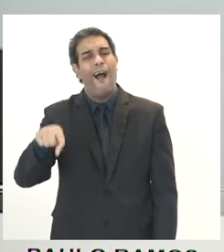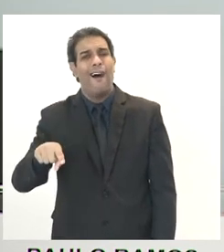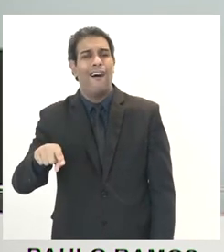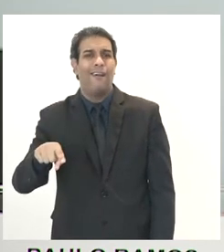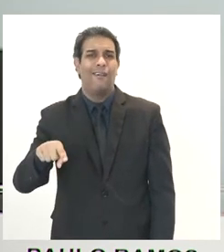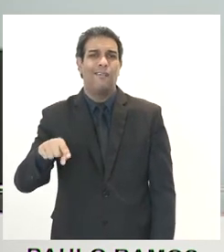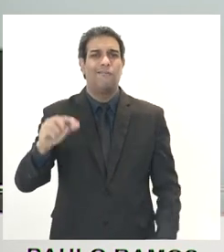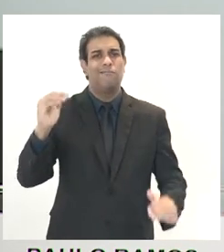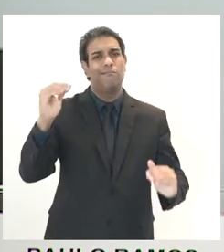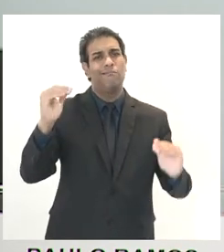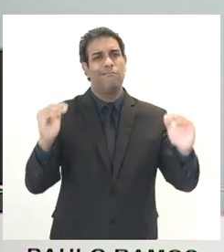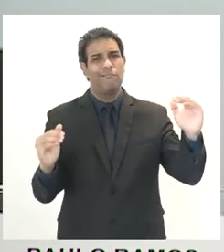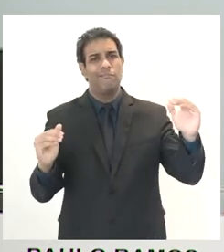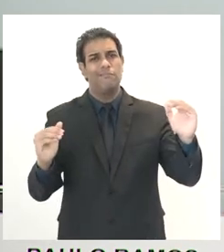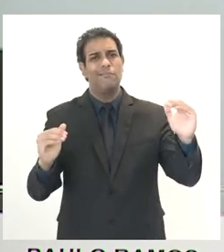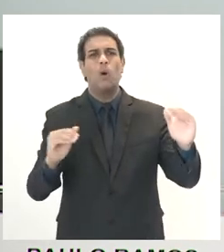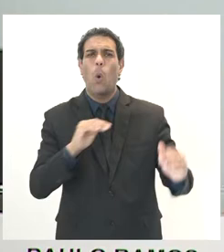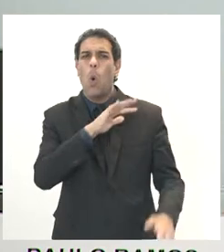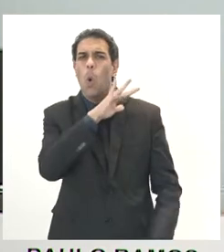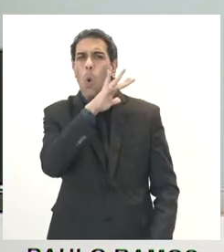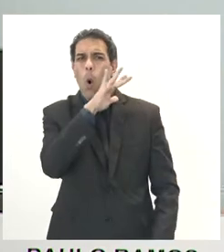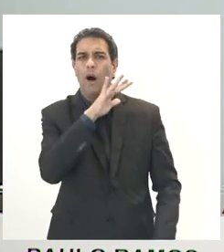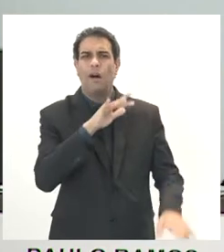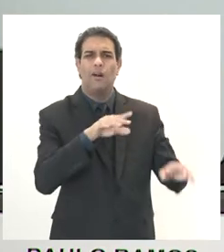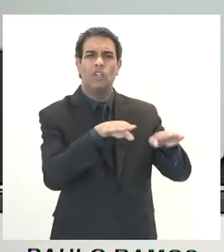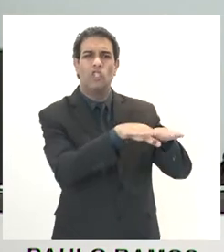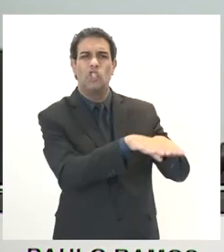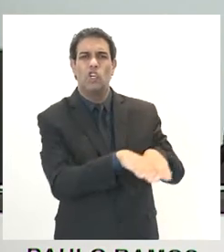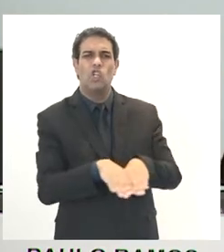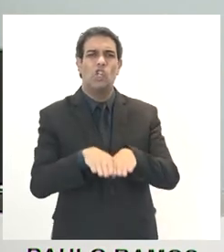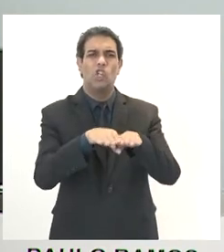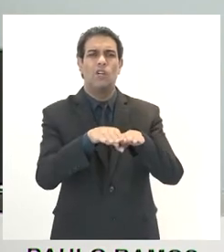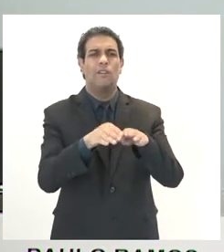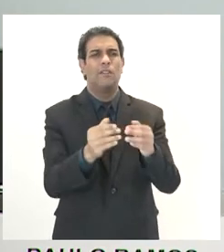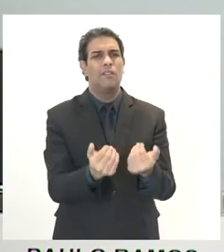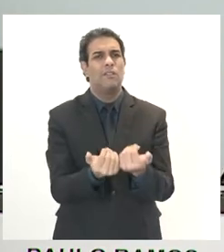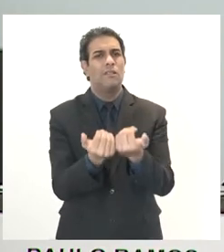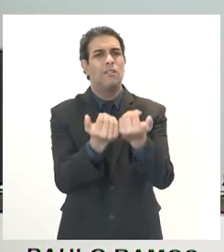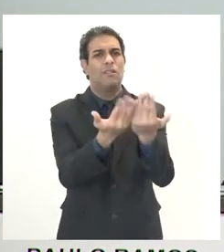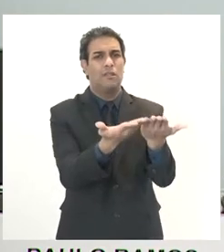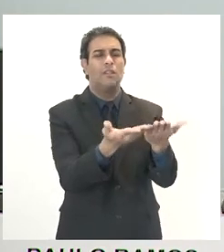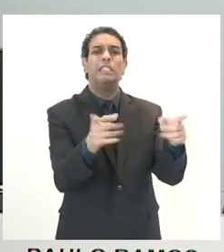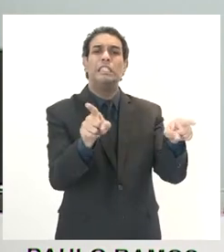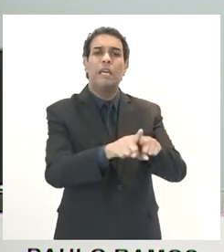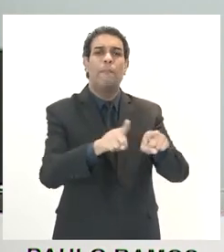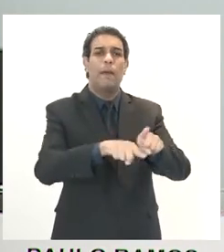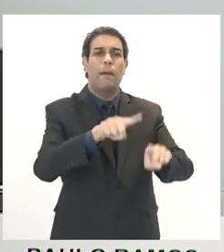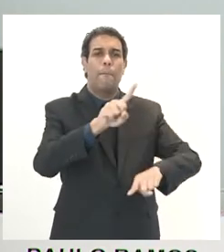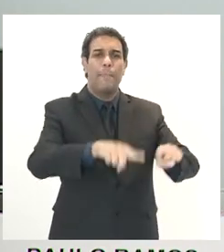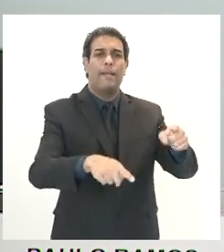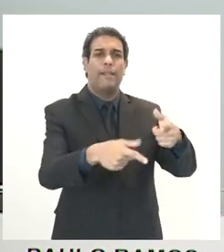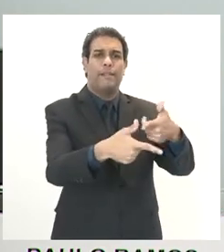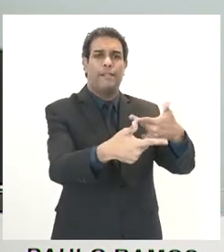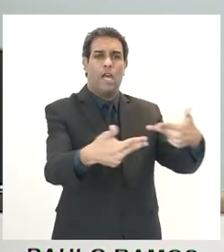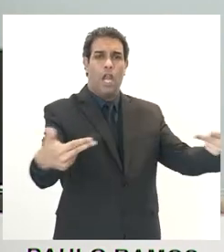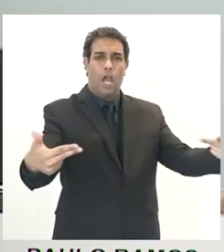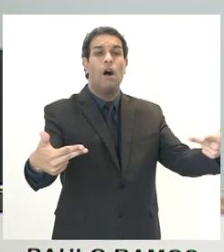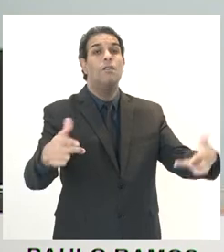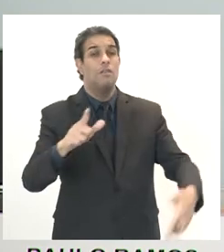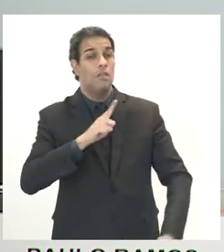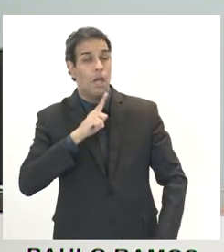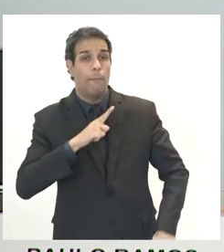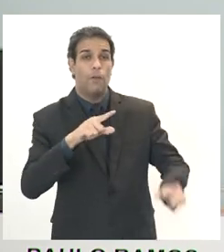indignidade muito grande. Porque é preciso oferecer também condições de trabalho. Nós temos servidores